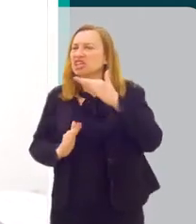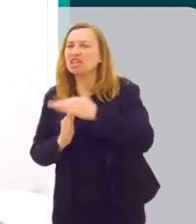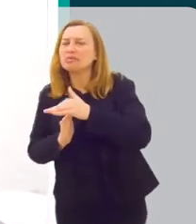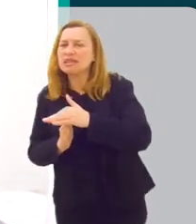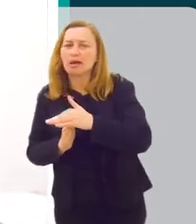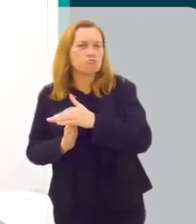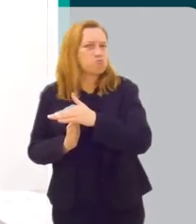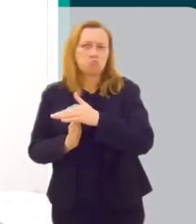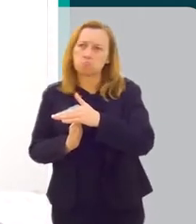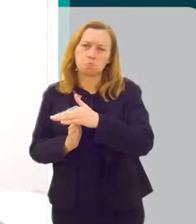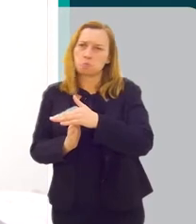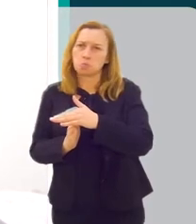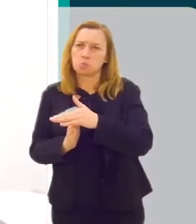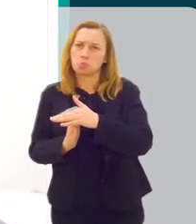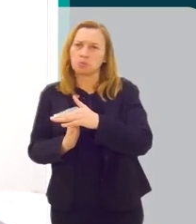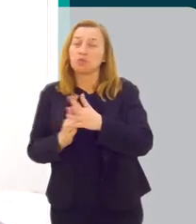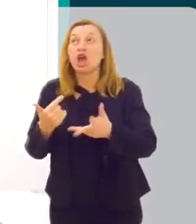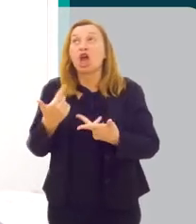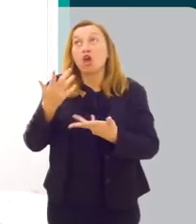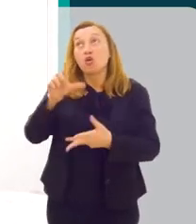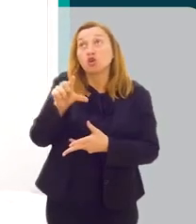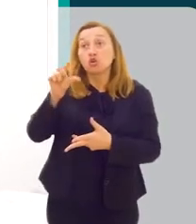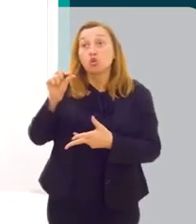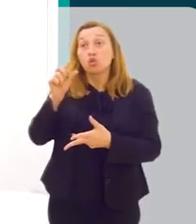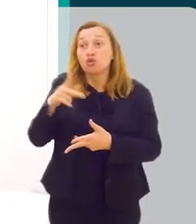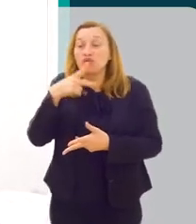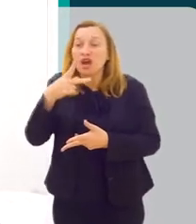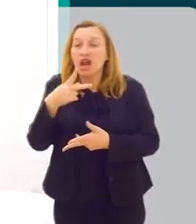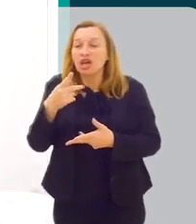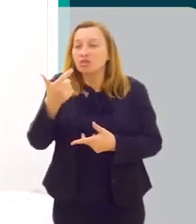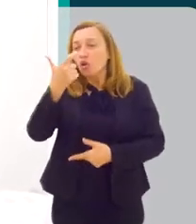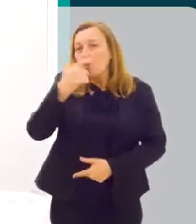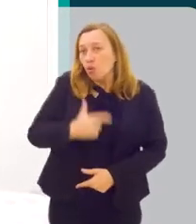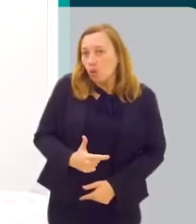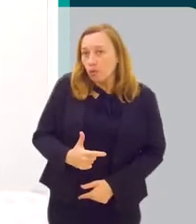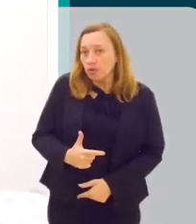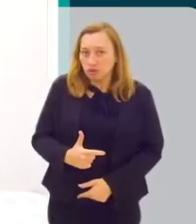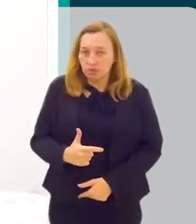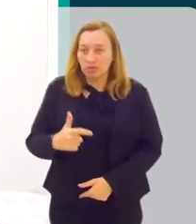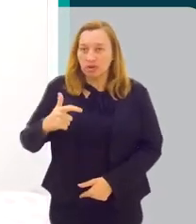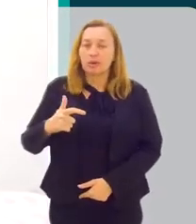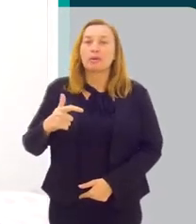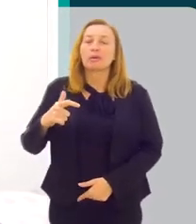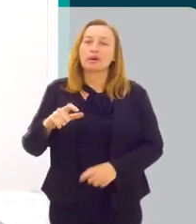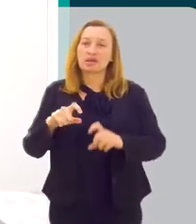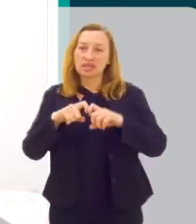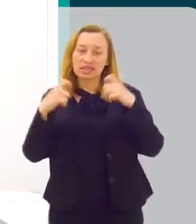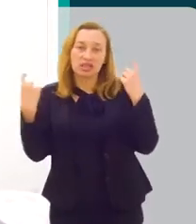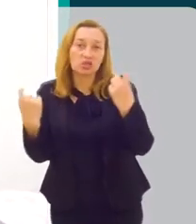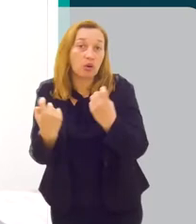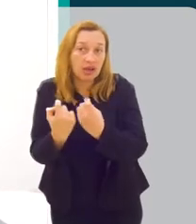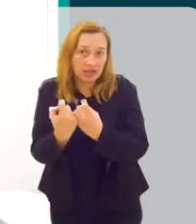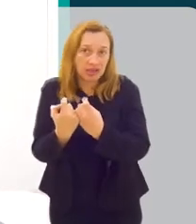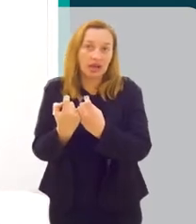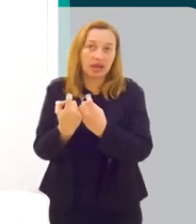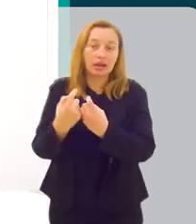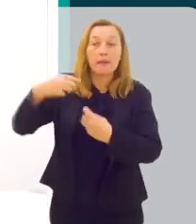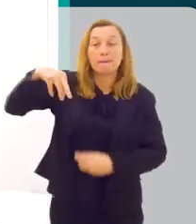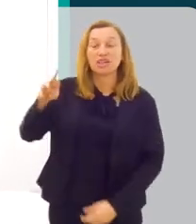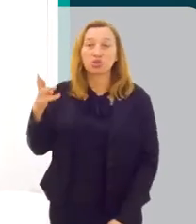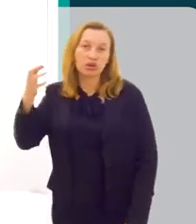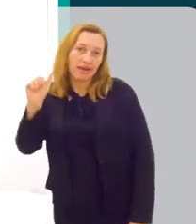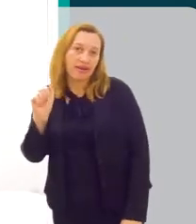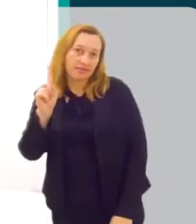a não tem que delimitar. Eu prefiro dizer que nós temos comportamento, a maturidade sexual e a